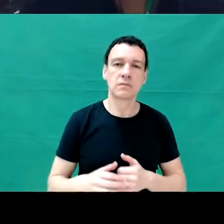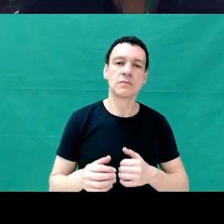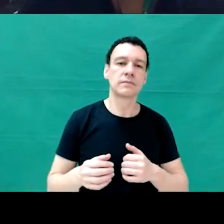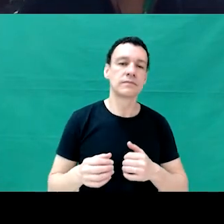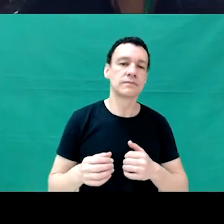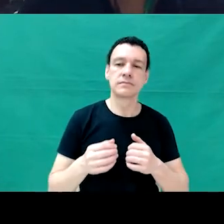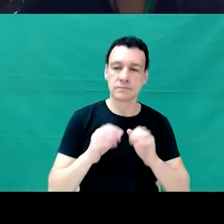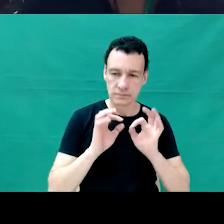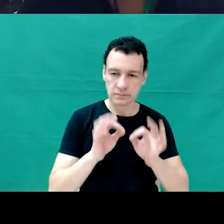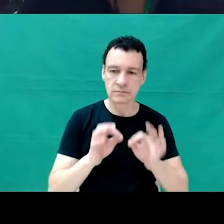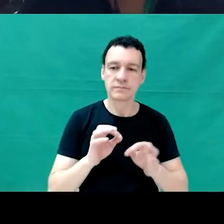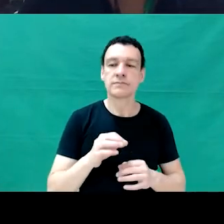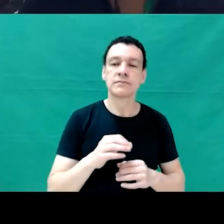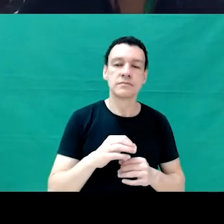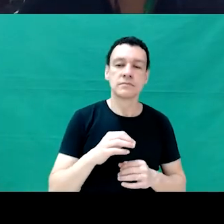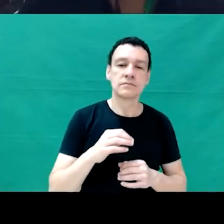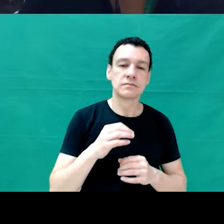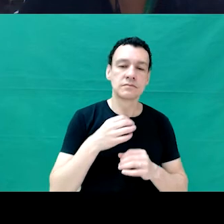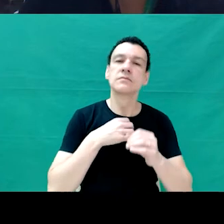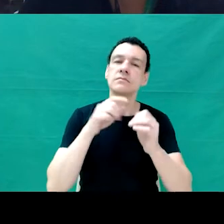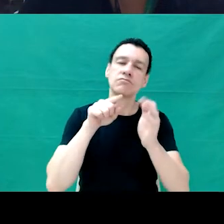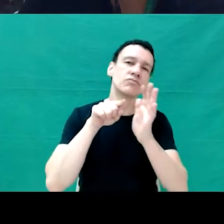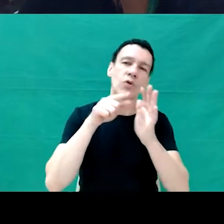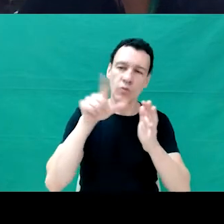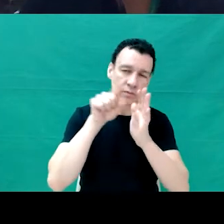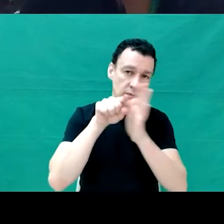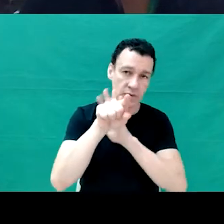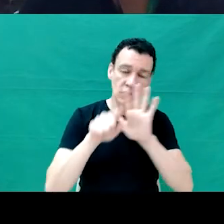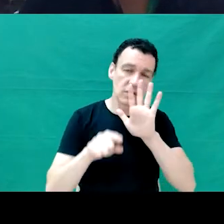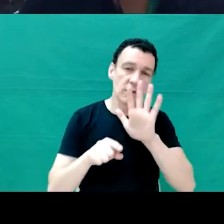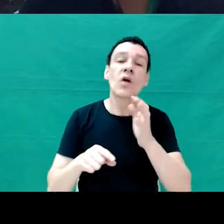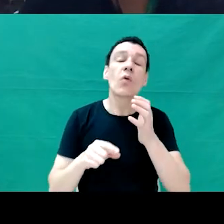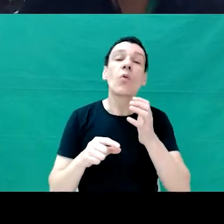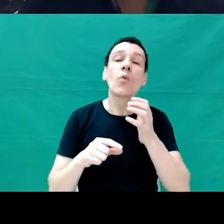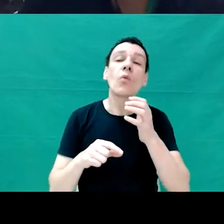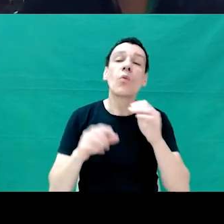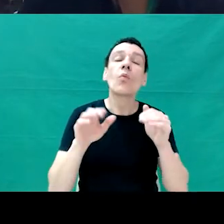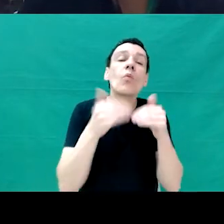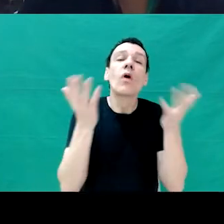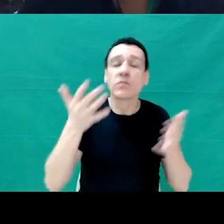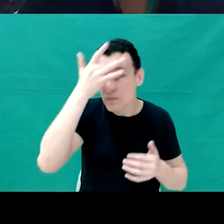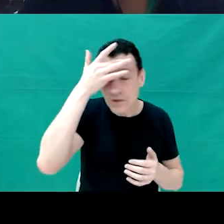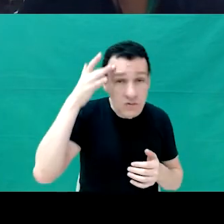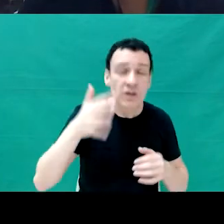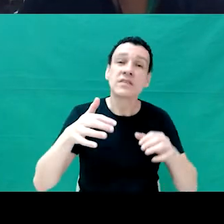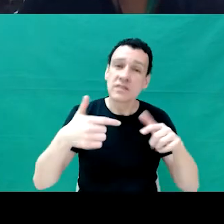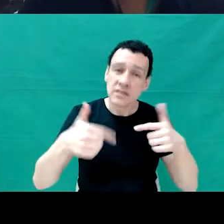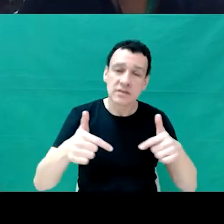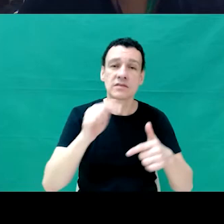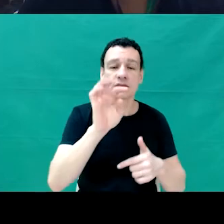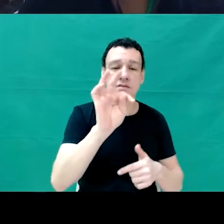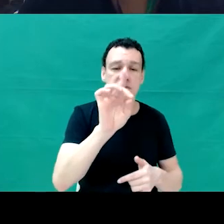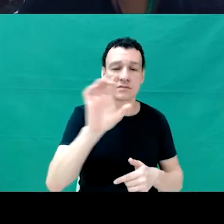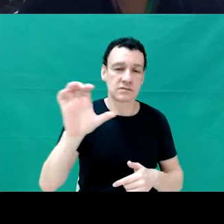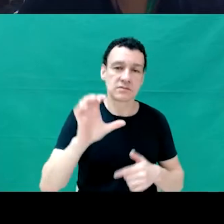Foi intenção mesmo. E o questionamento foi, quais são as pessoas que estão no TDC? São todas que são mulheres,